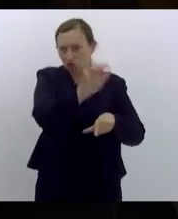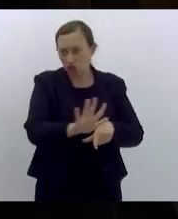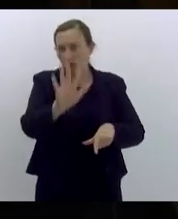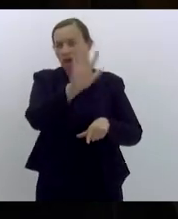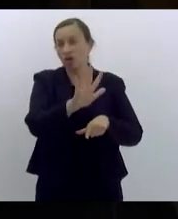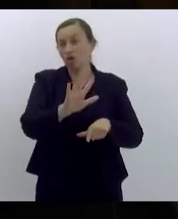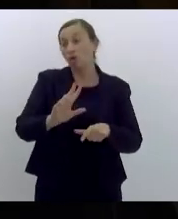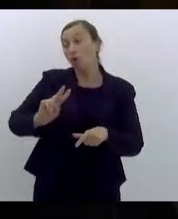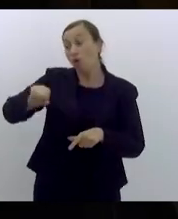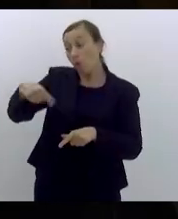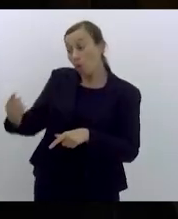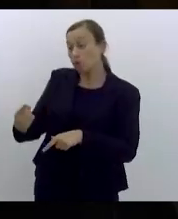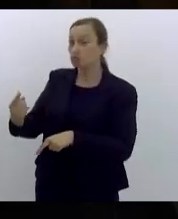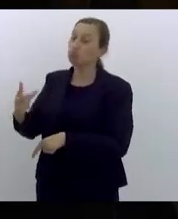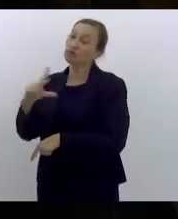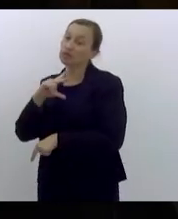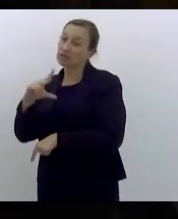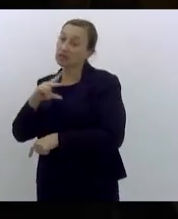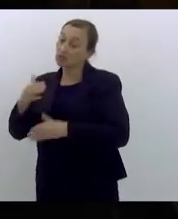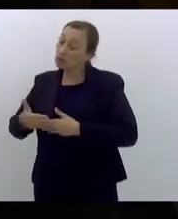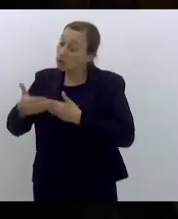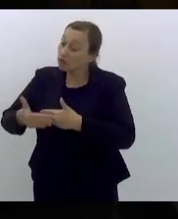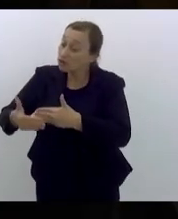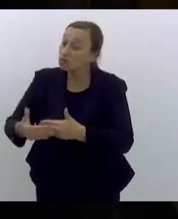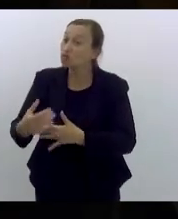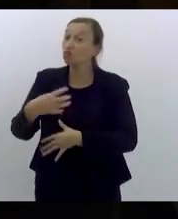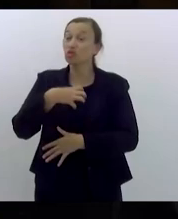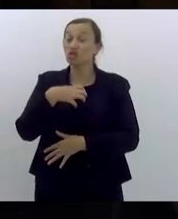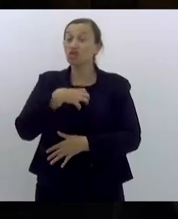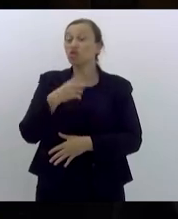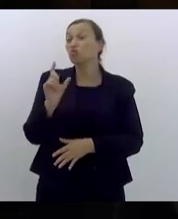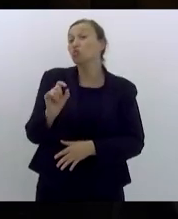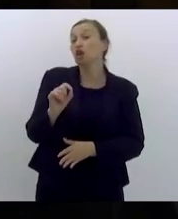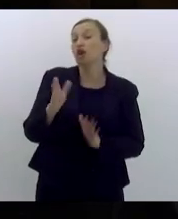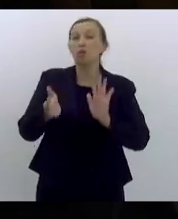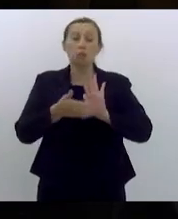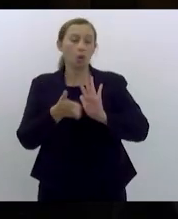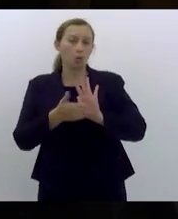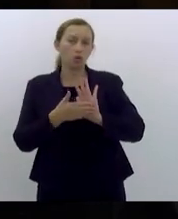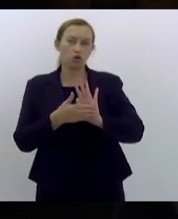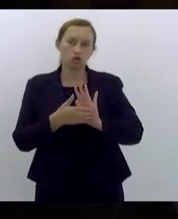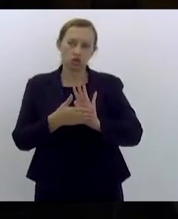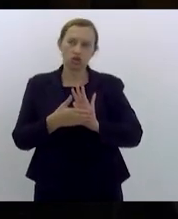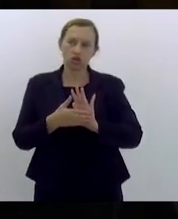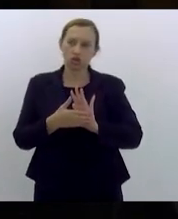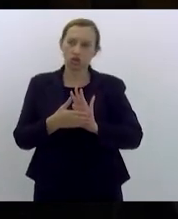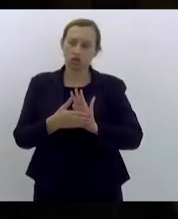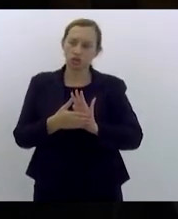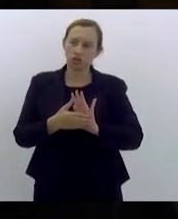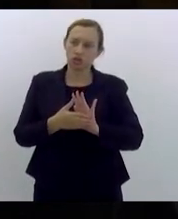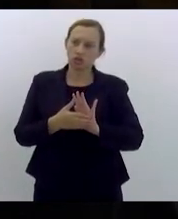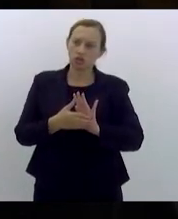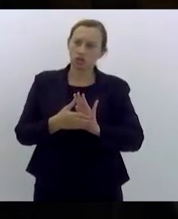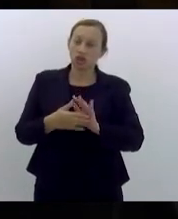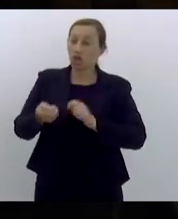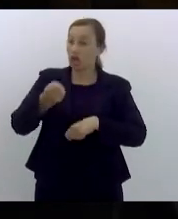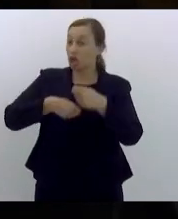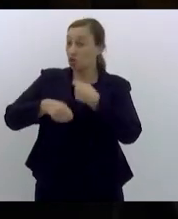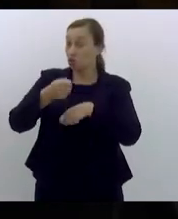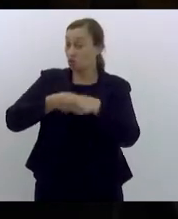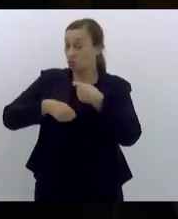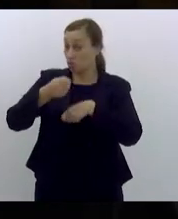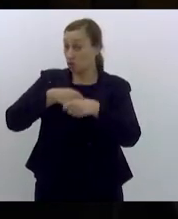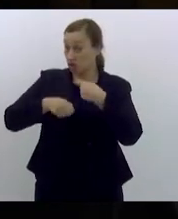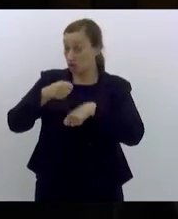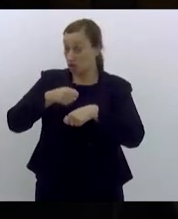particulares e avança no sentido de propor e promover um reaquecimento da economia a partir